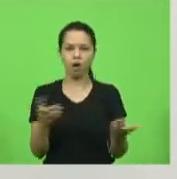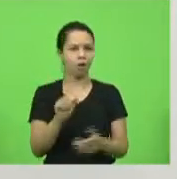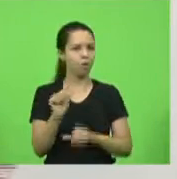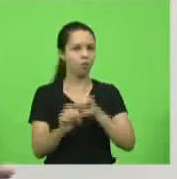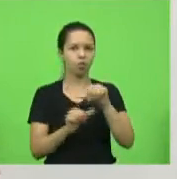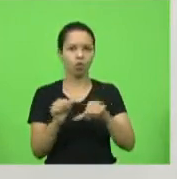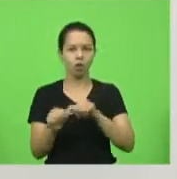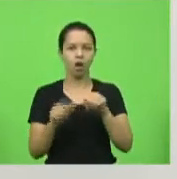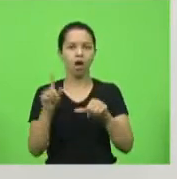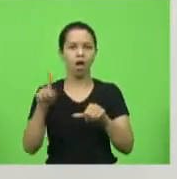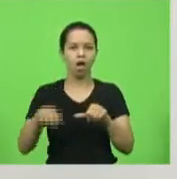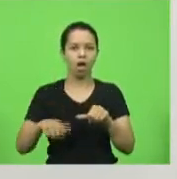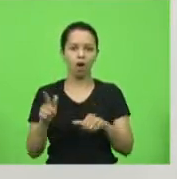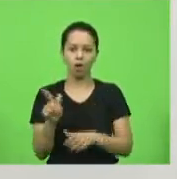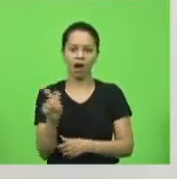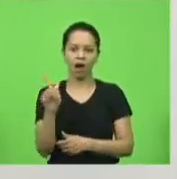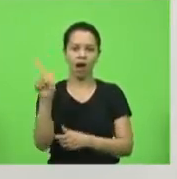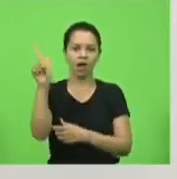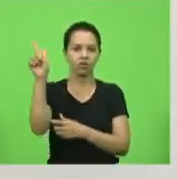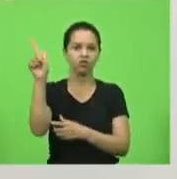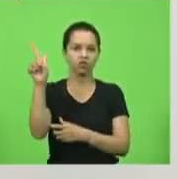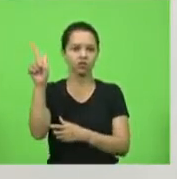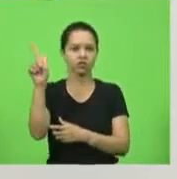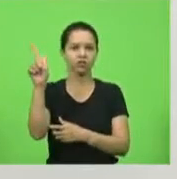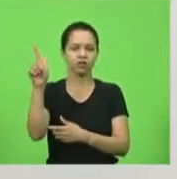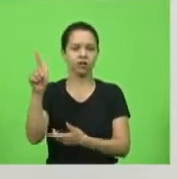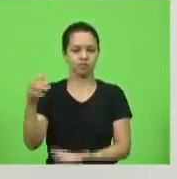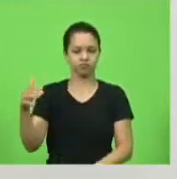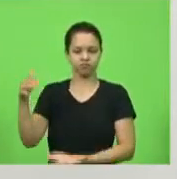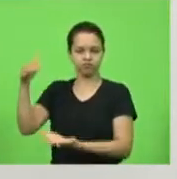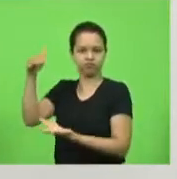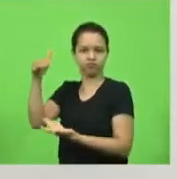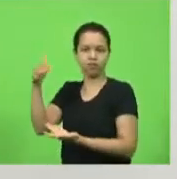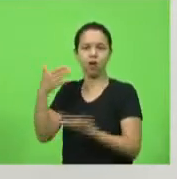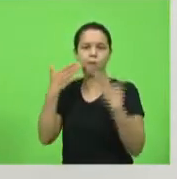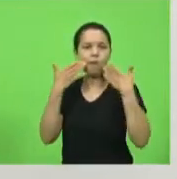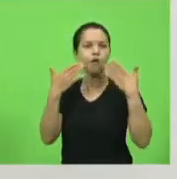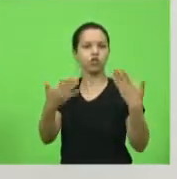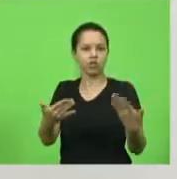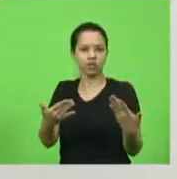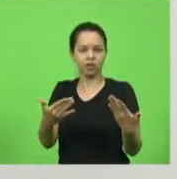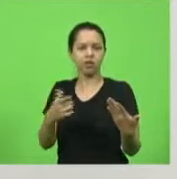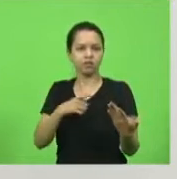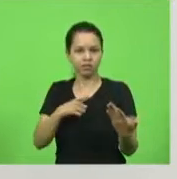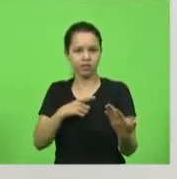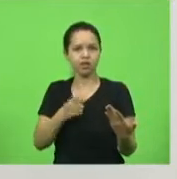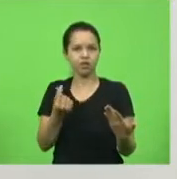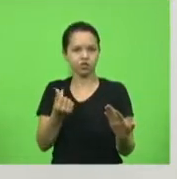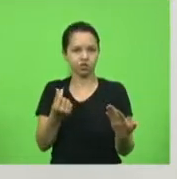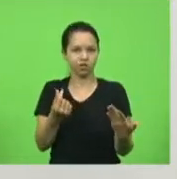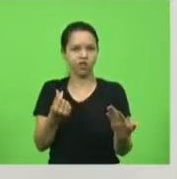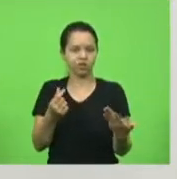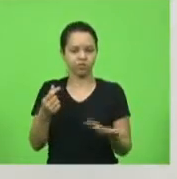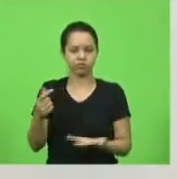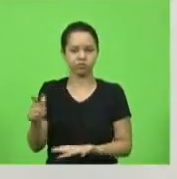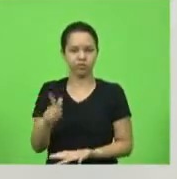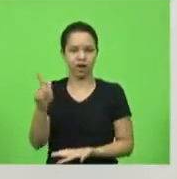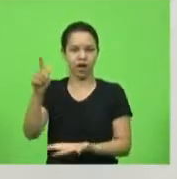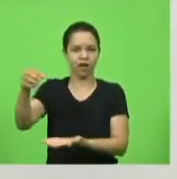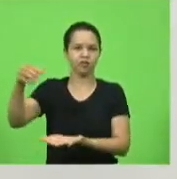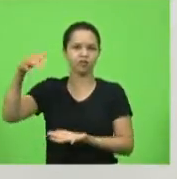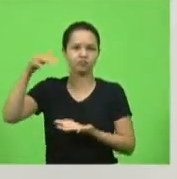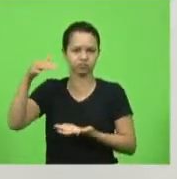Ele está ostentando, porque ele está mostrando que tem condição de colocar no pescoço um botijão de gás.